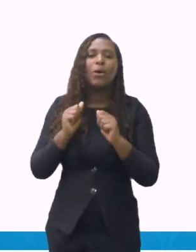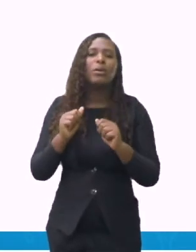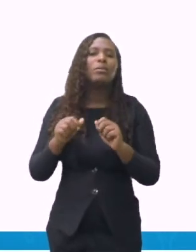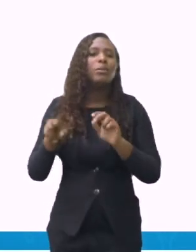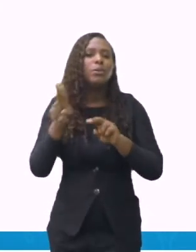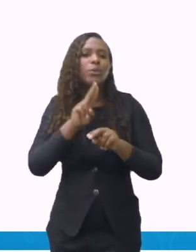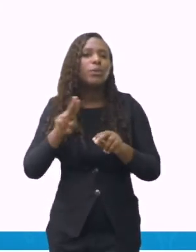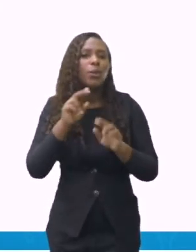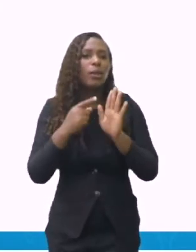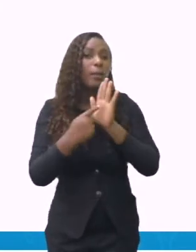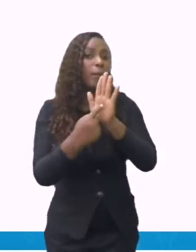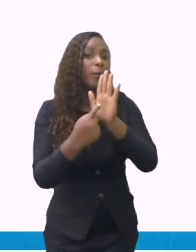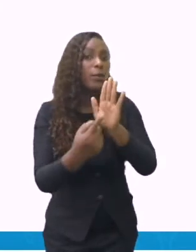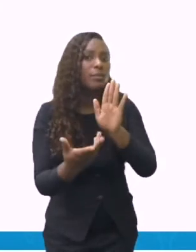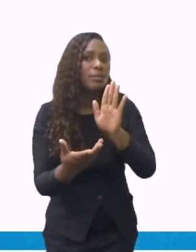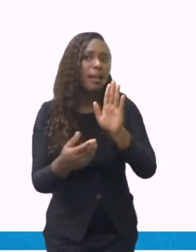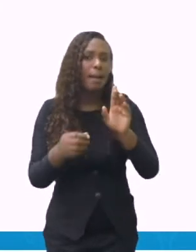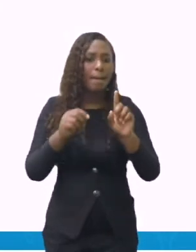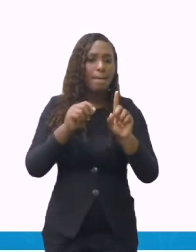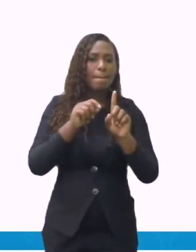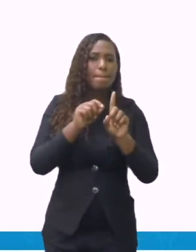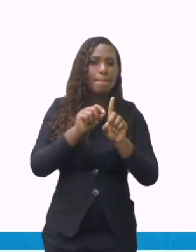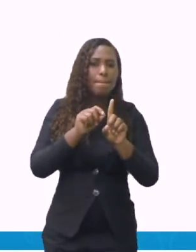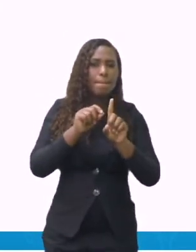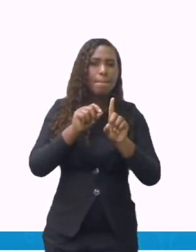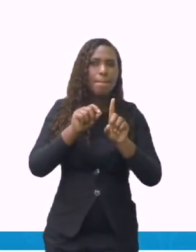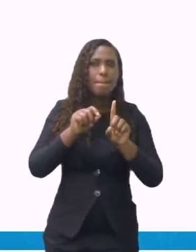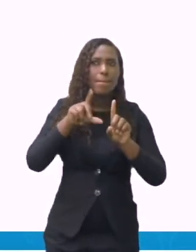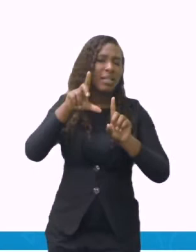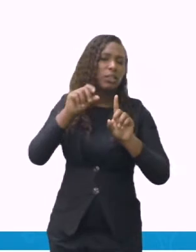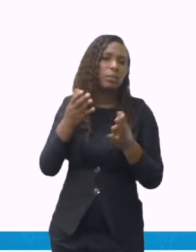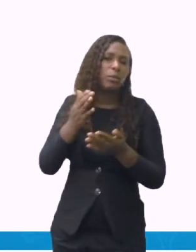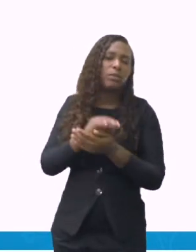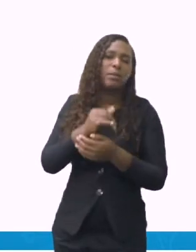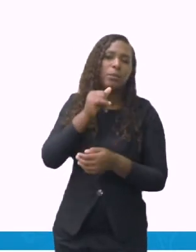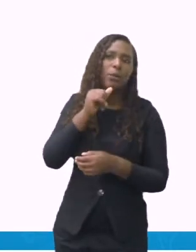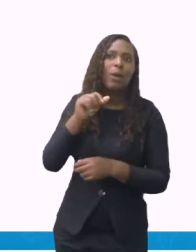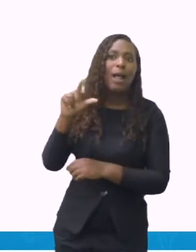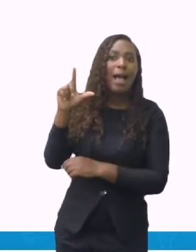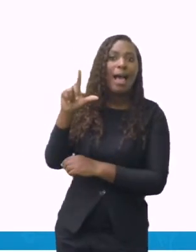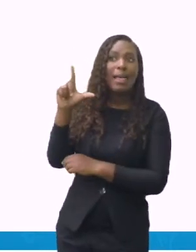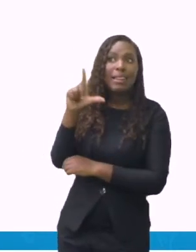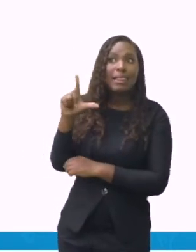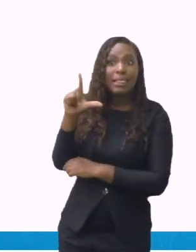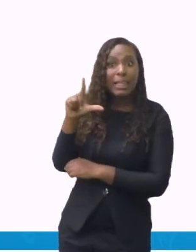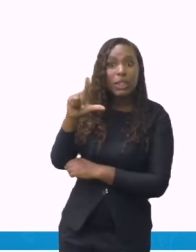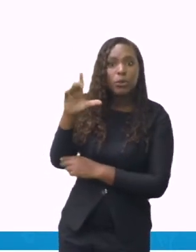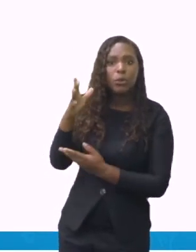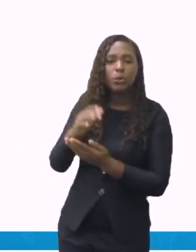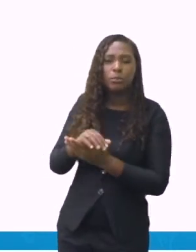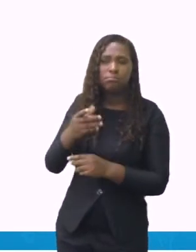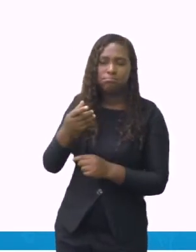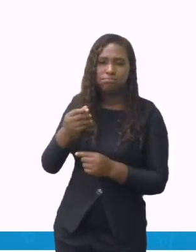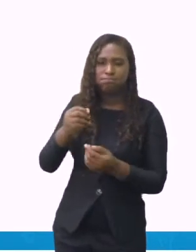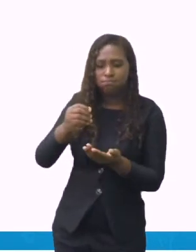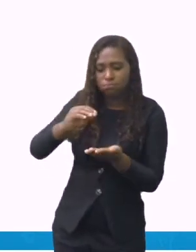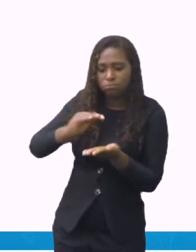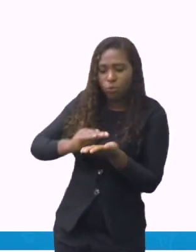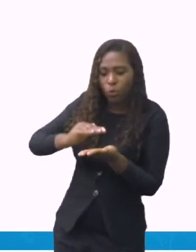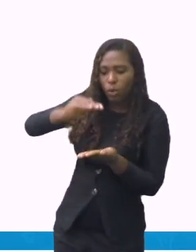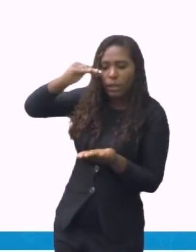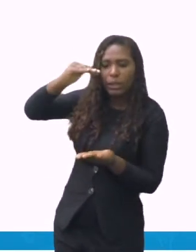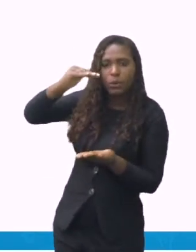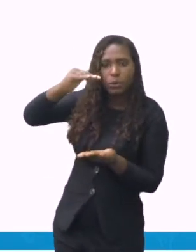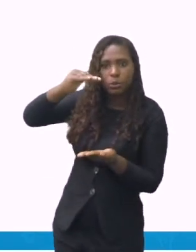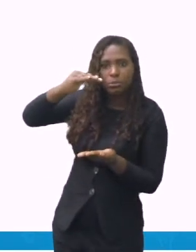Por exemplo, litros, um litro de leite. Então, você vai procurar na embalagem se tem um litro. Ou